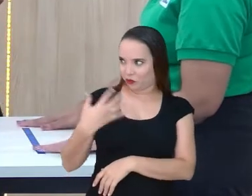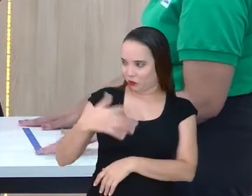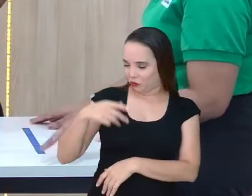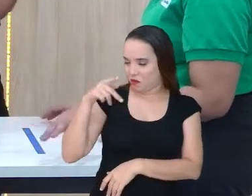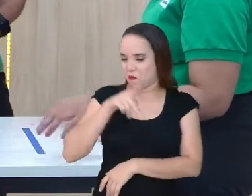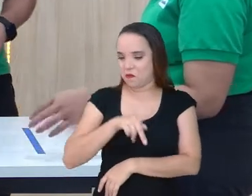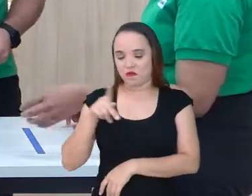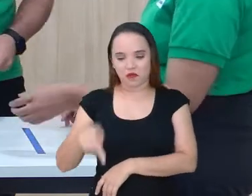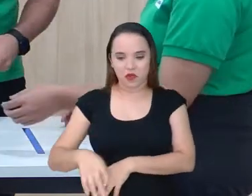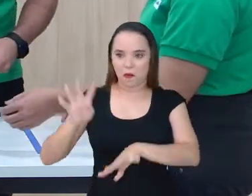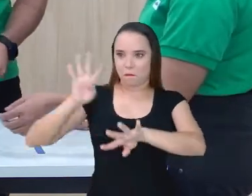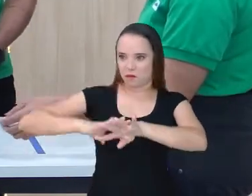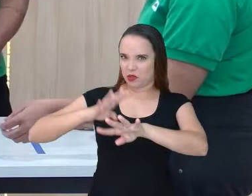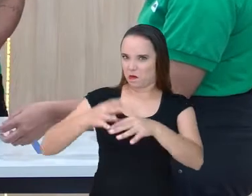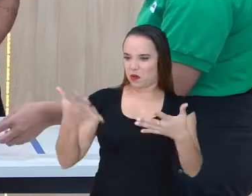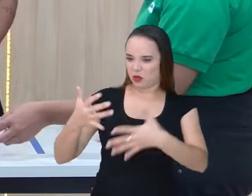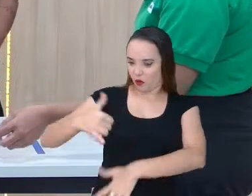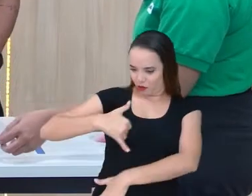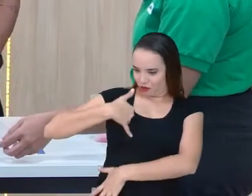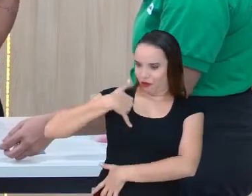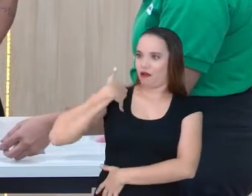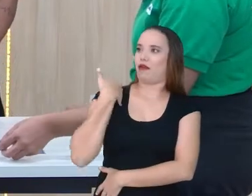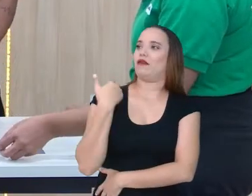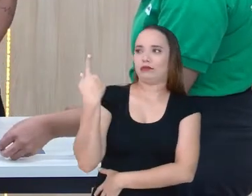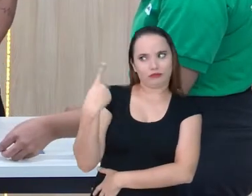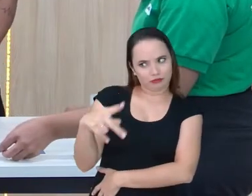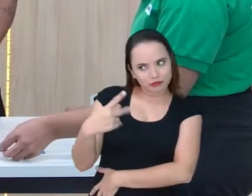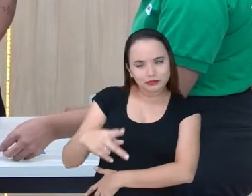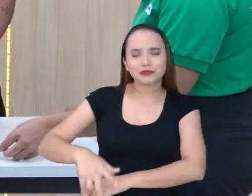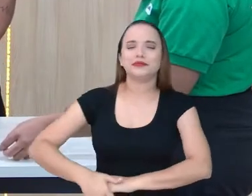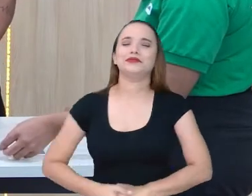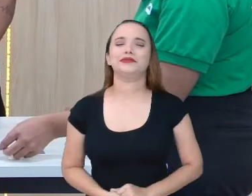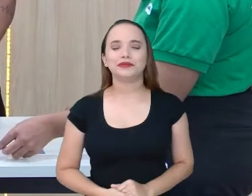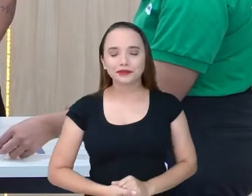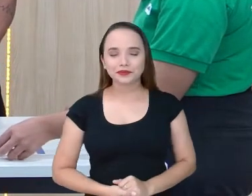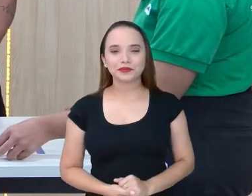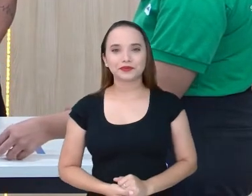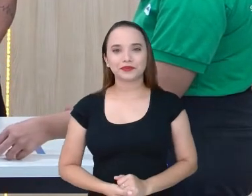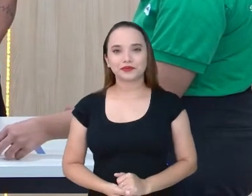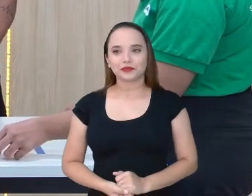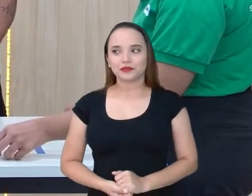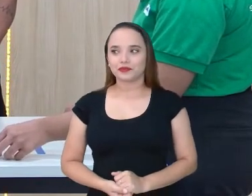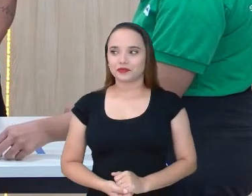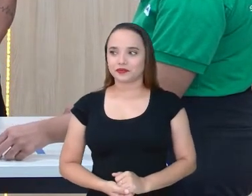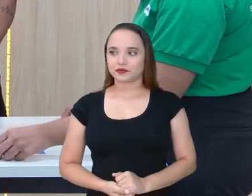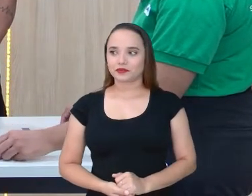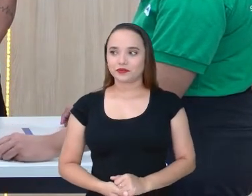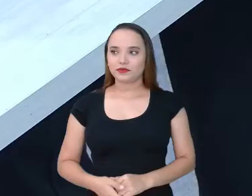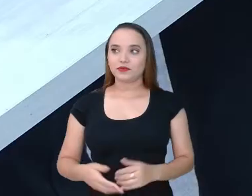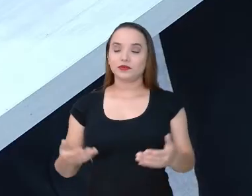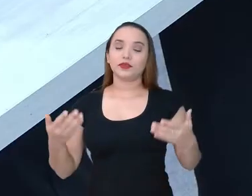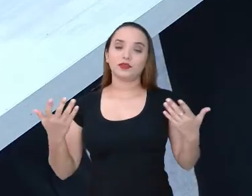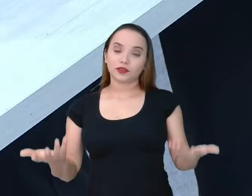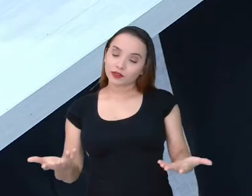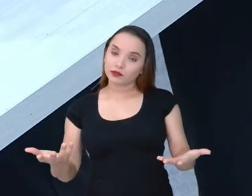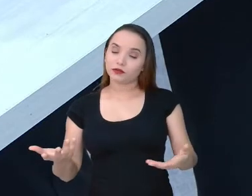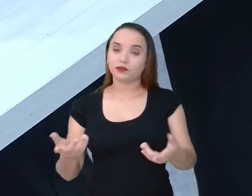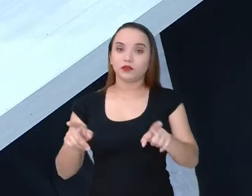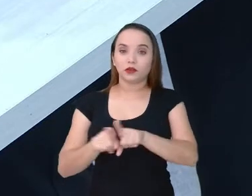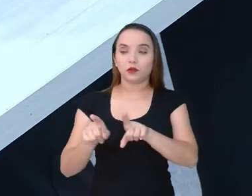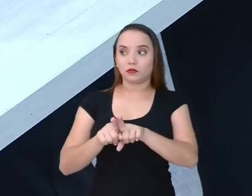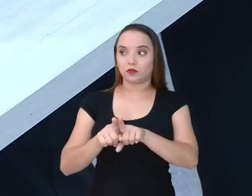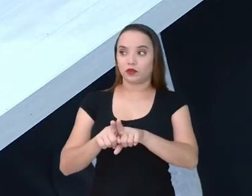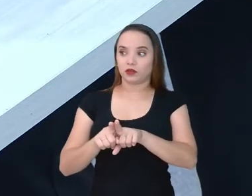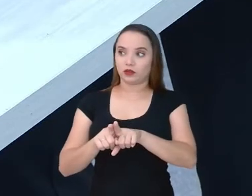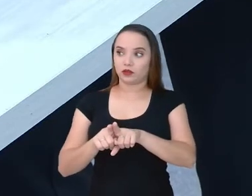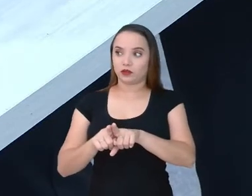Estaria. Muito orgulhosa agora dessa... E ainda joga outra coisa, né? Quando a gente fala... Eu